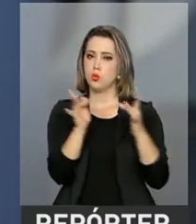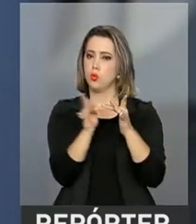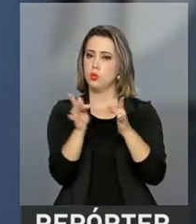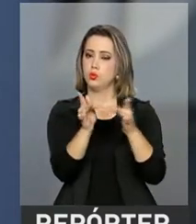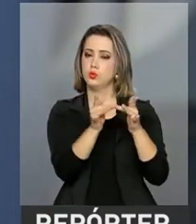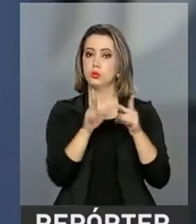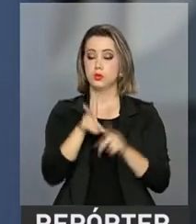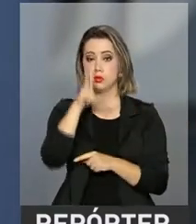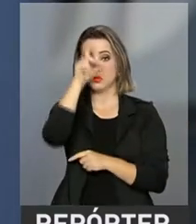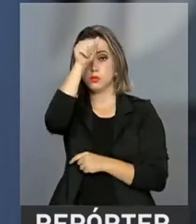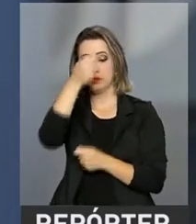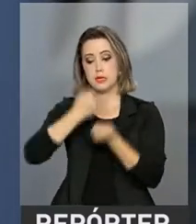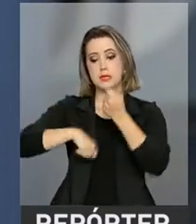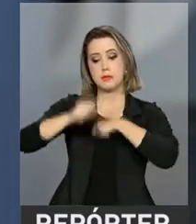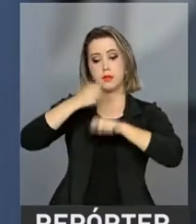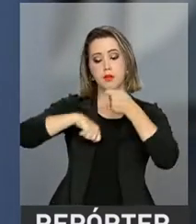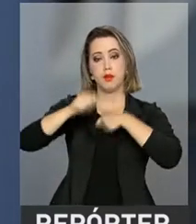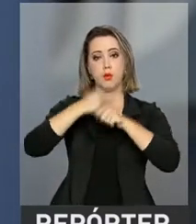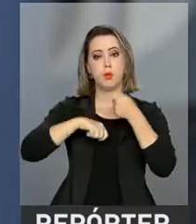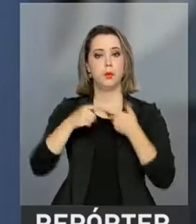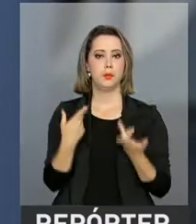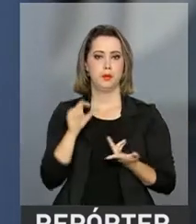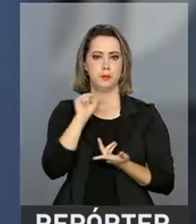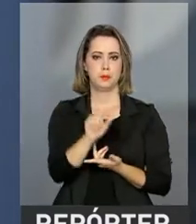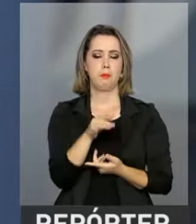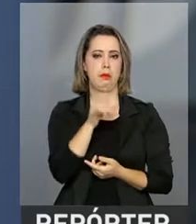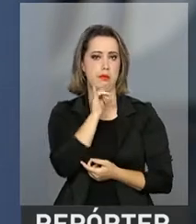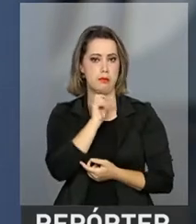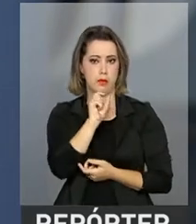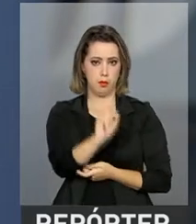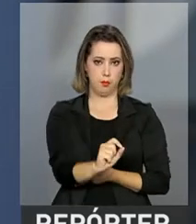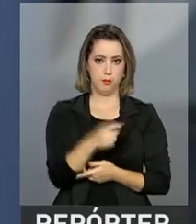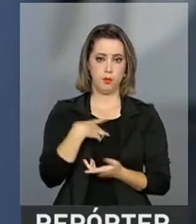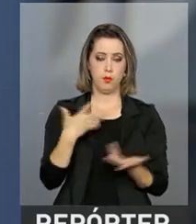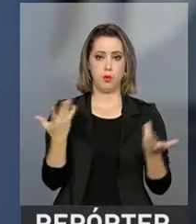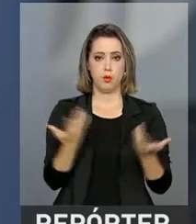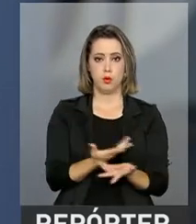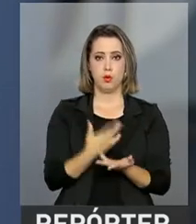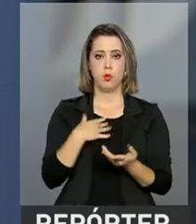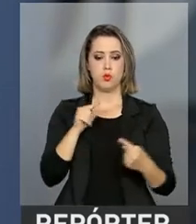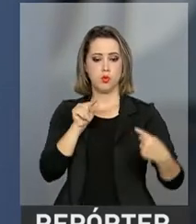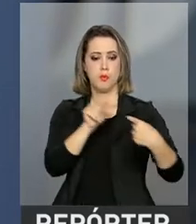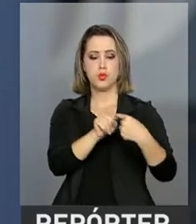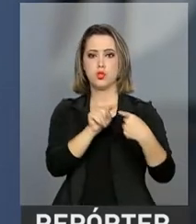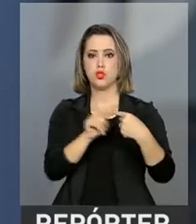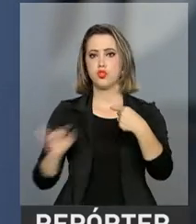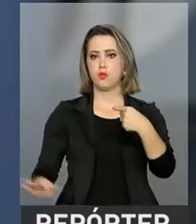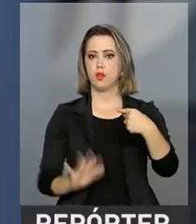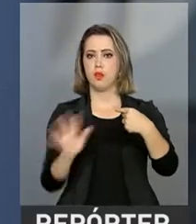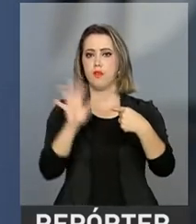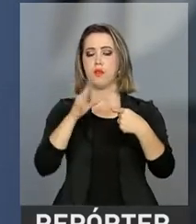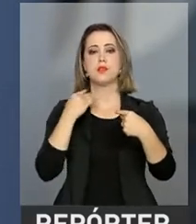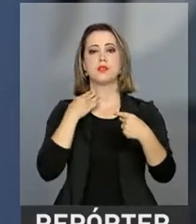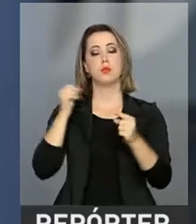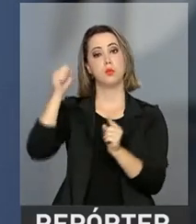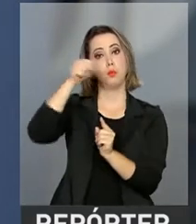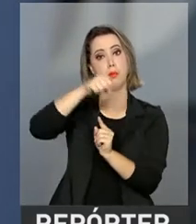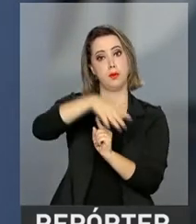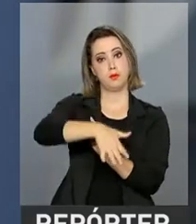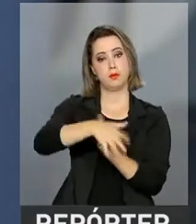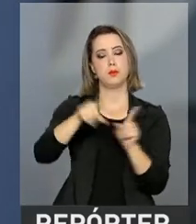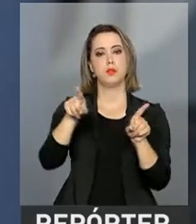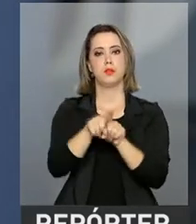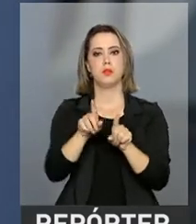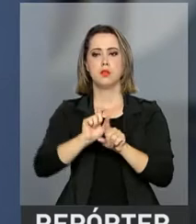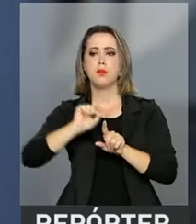dos pressupostos econômicos, como, por exemplo, o cumprimento do regime de metas de inflação do Banco Central e também